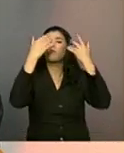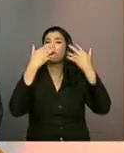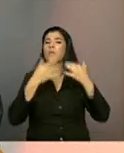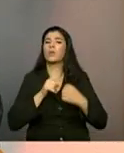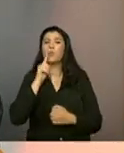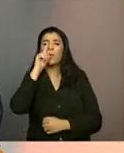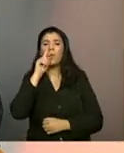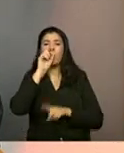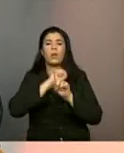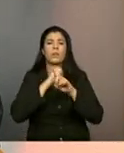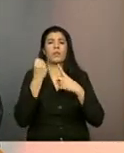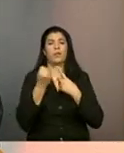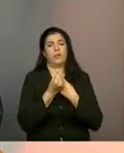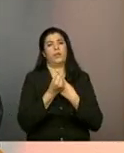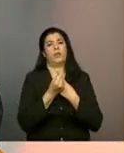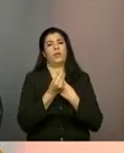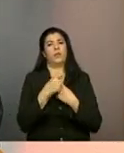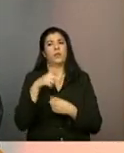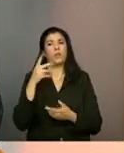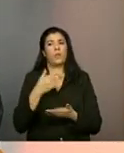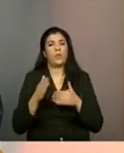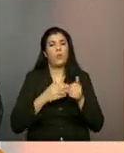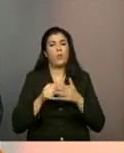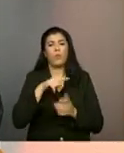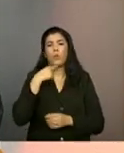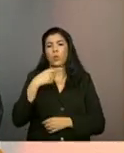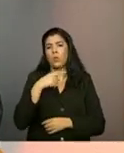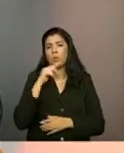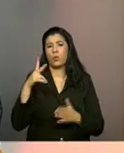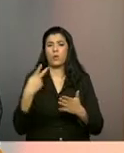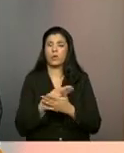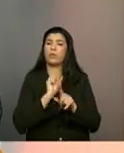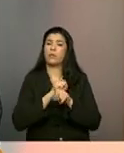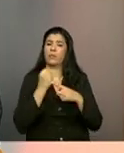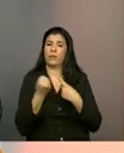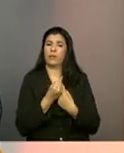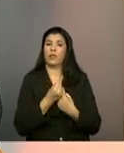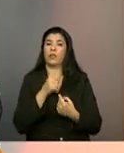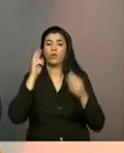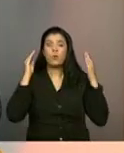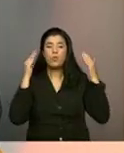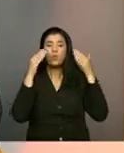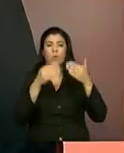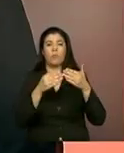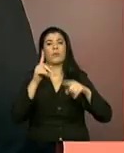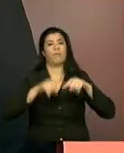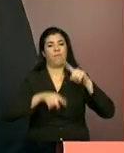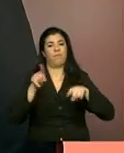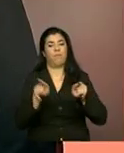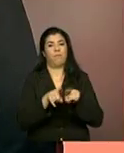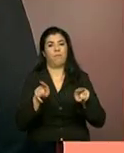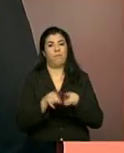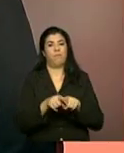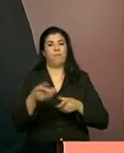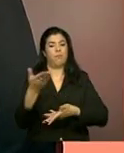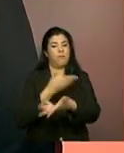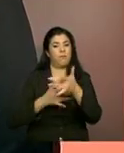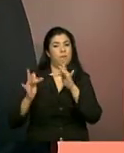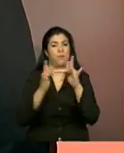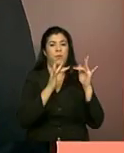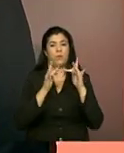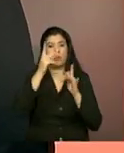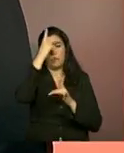sociais, as incertezas, são tanto no ponto de vista material quanto do ponto de vista relacional.